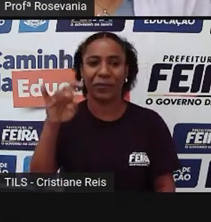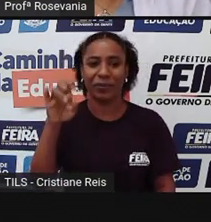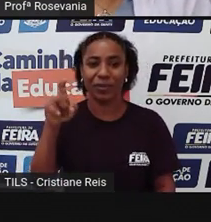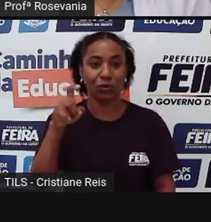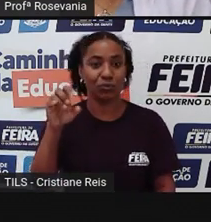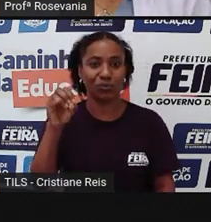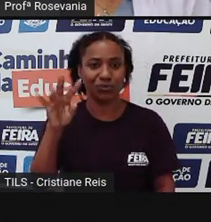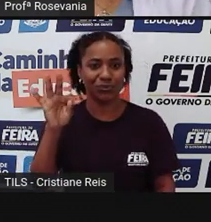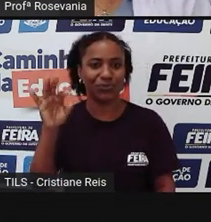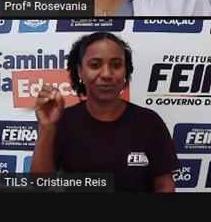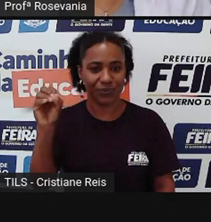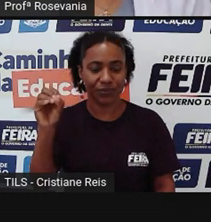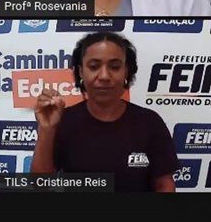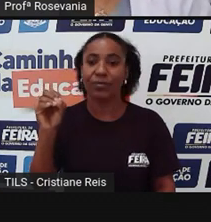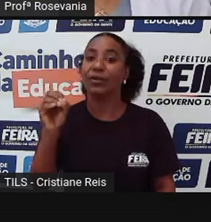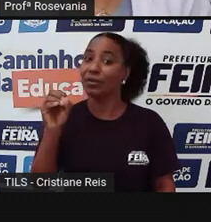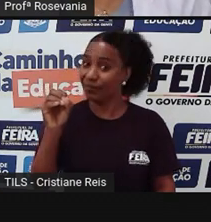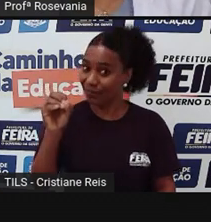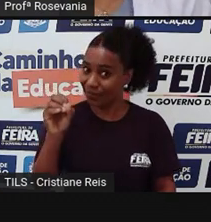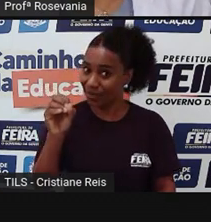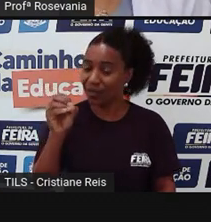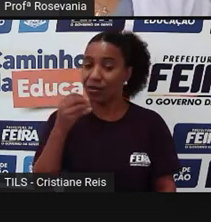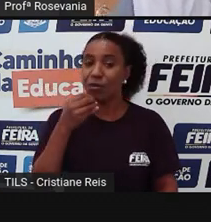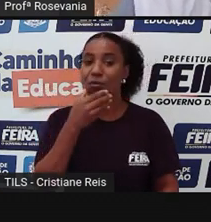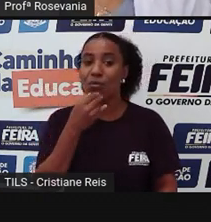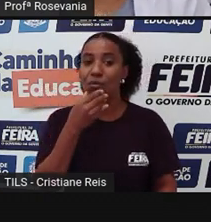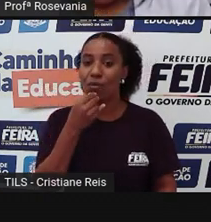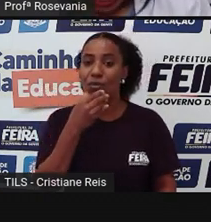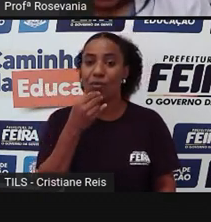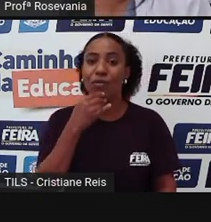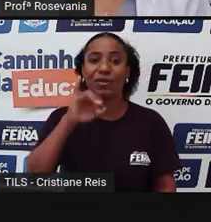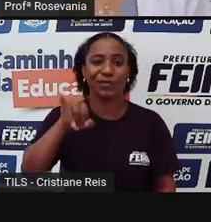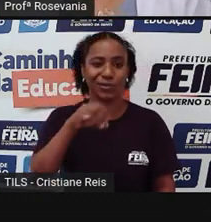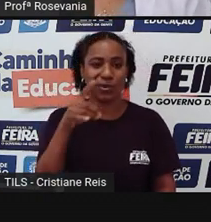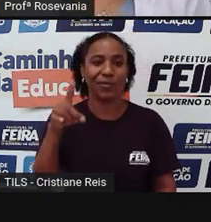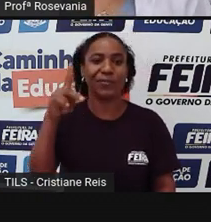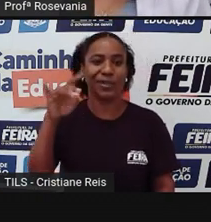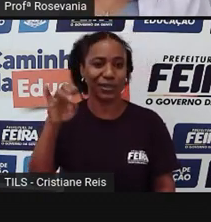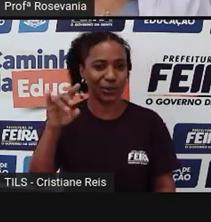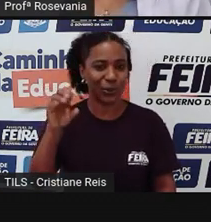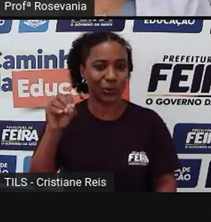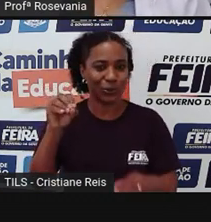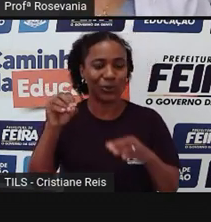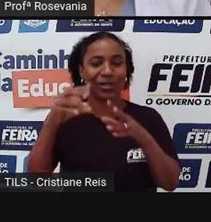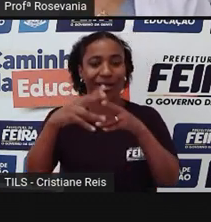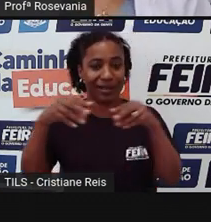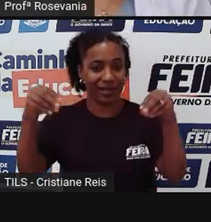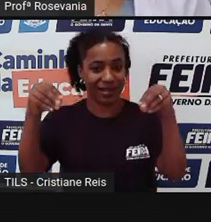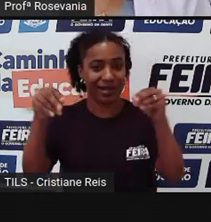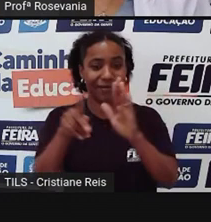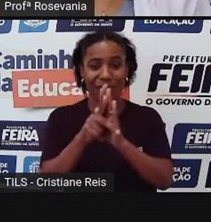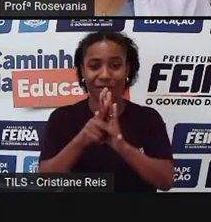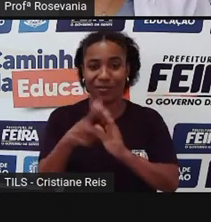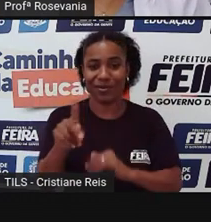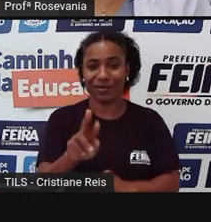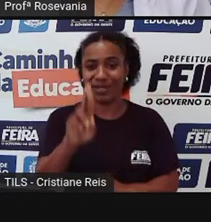terras que iam aqui do rio Paraguaçu, isso mesmo, gente, do rio Paraguaçu até o rio Jacuípe.